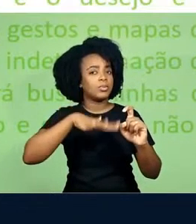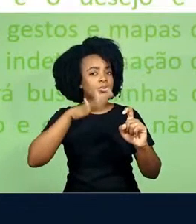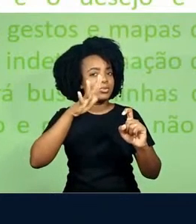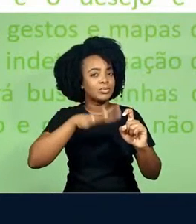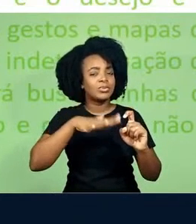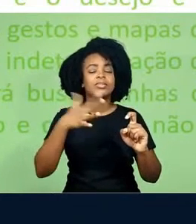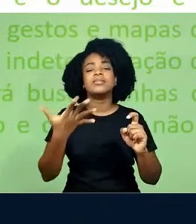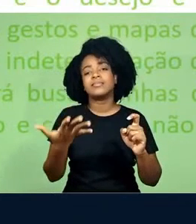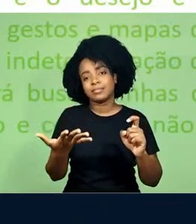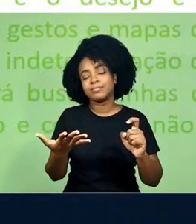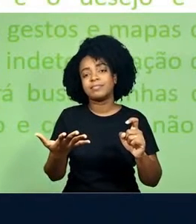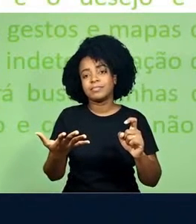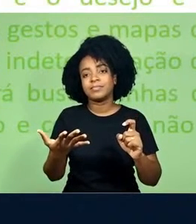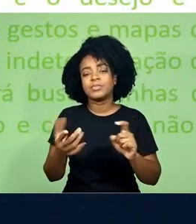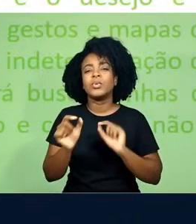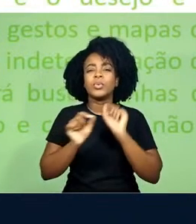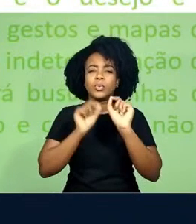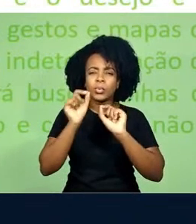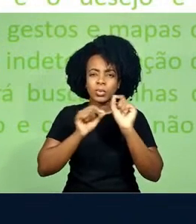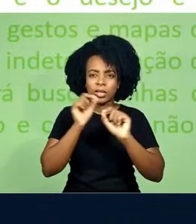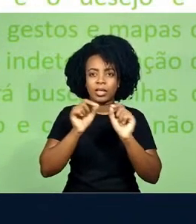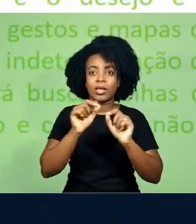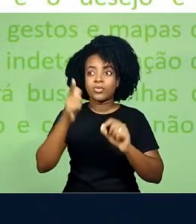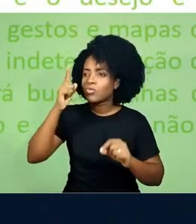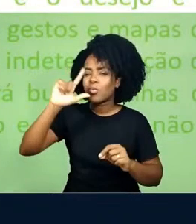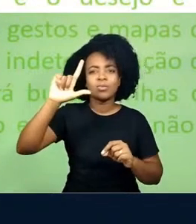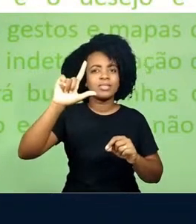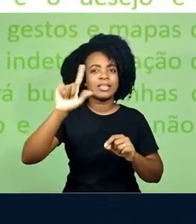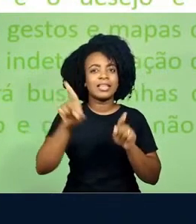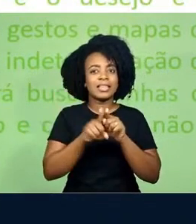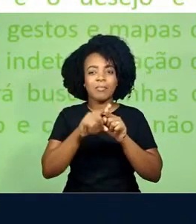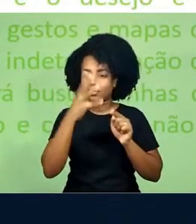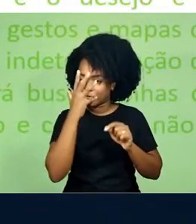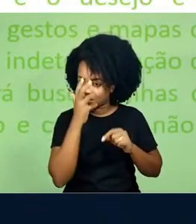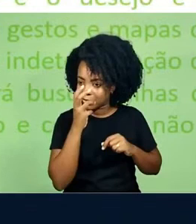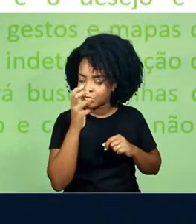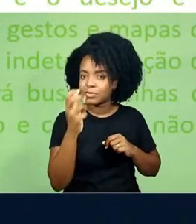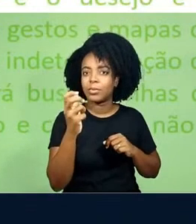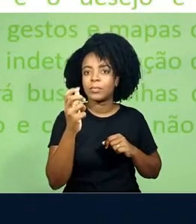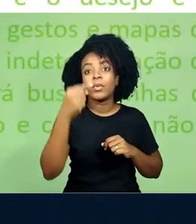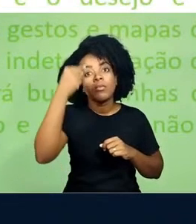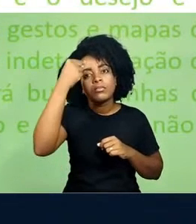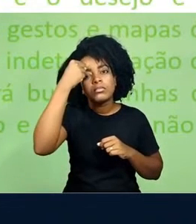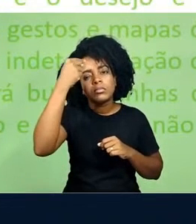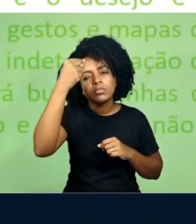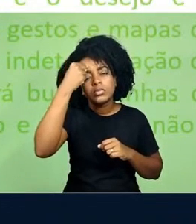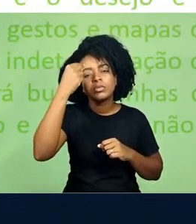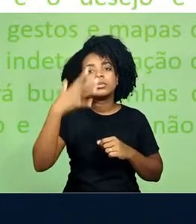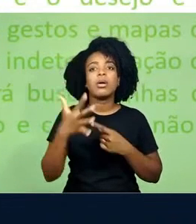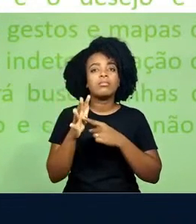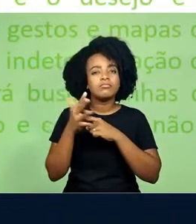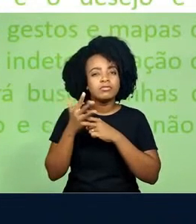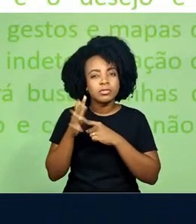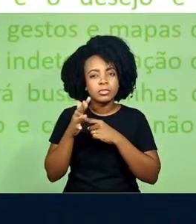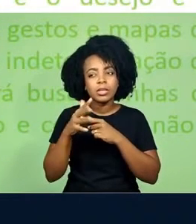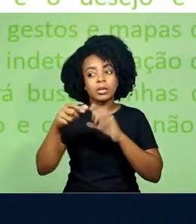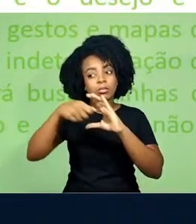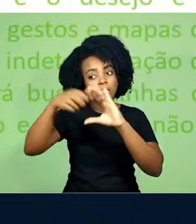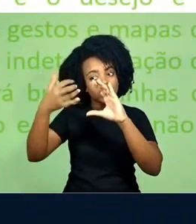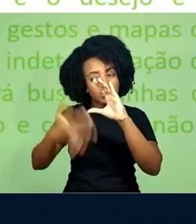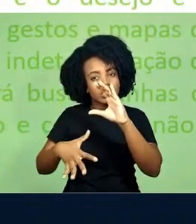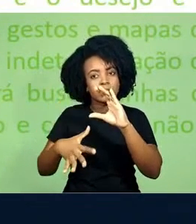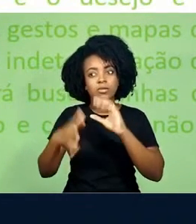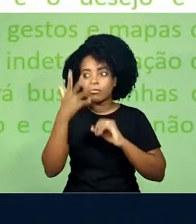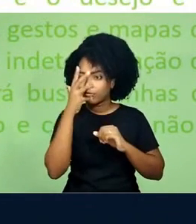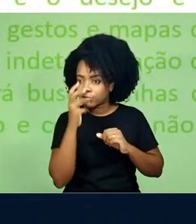afrodisíacas de conquista e de sedução. Pensar a máquina por essa sua característica de